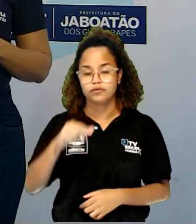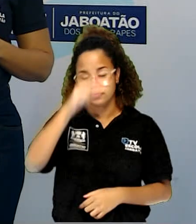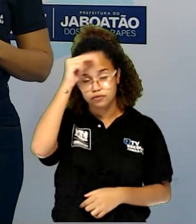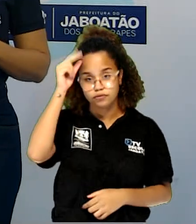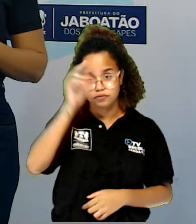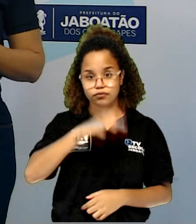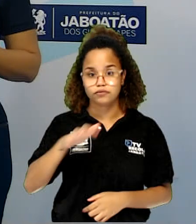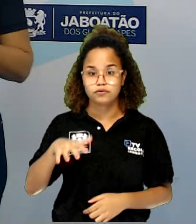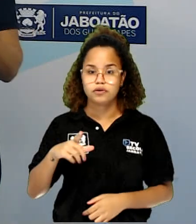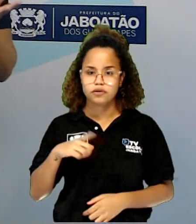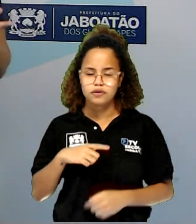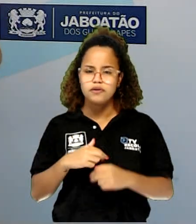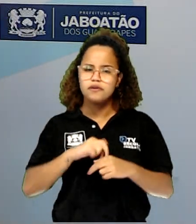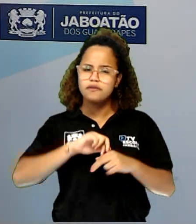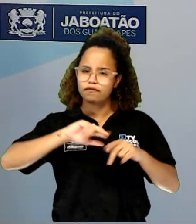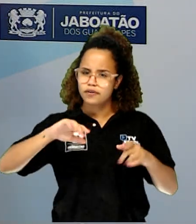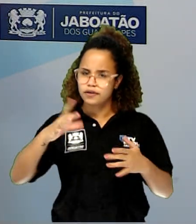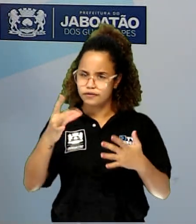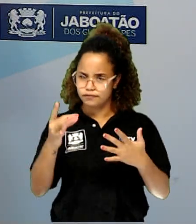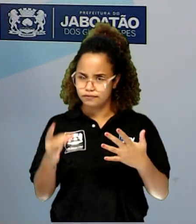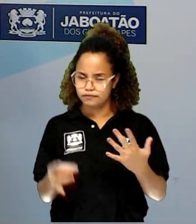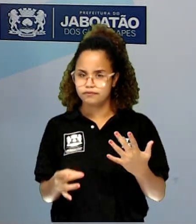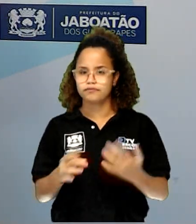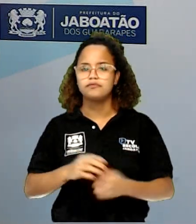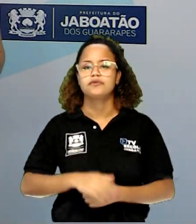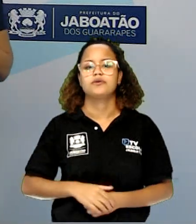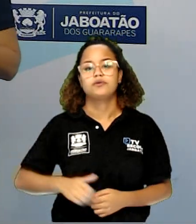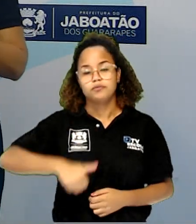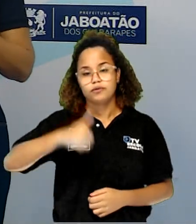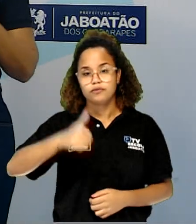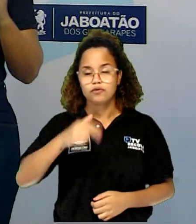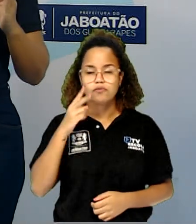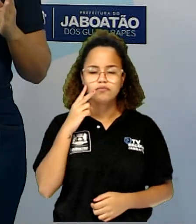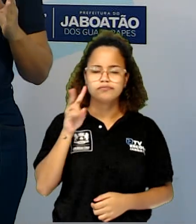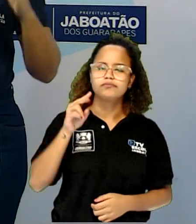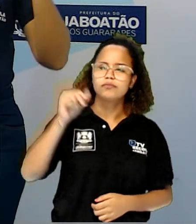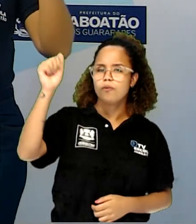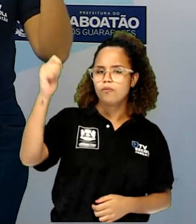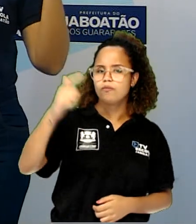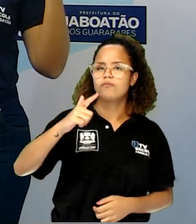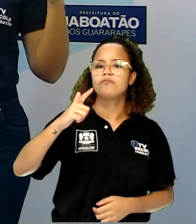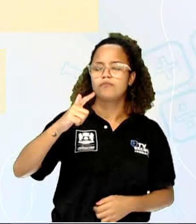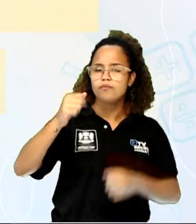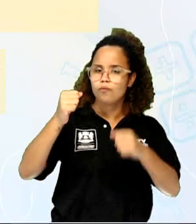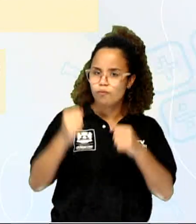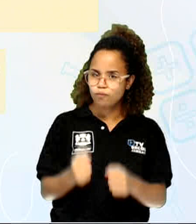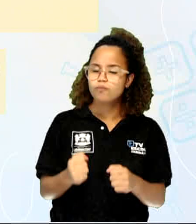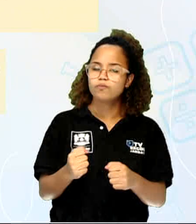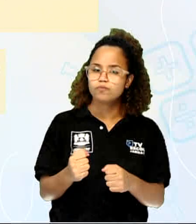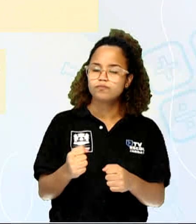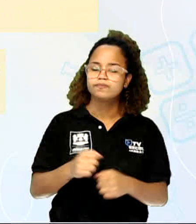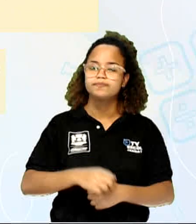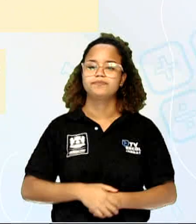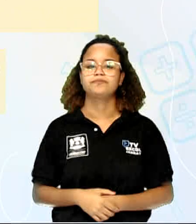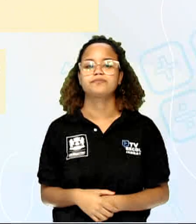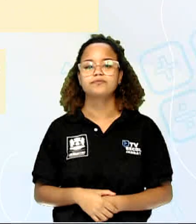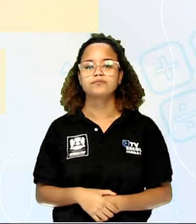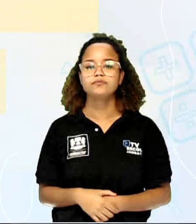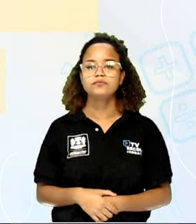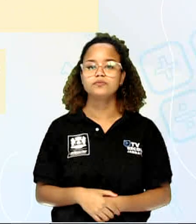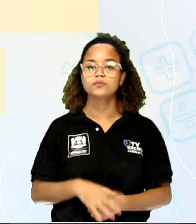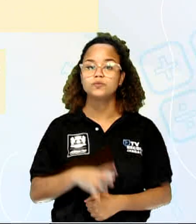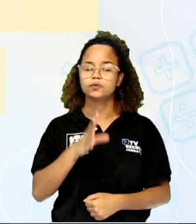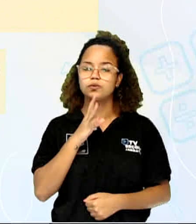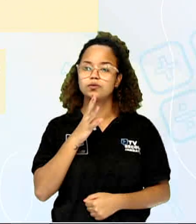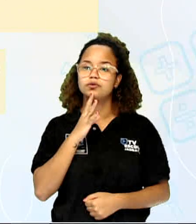formas, tá certo? Primeiro, orientando-se pelo sol. A gente pode se orientar pelo sol. Conhecendo